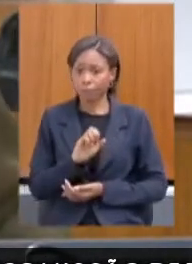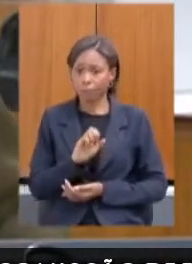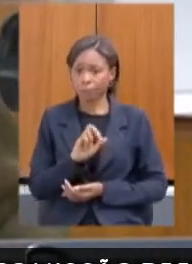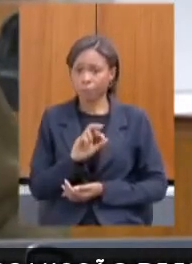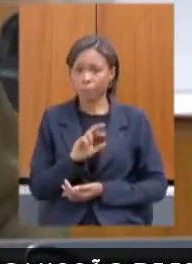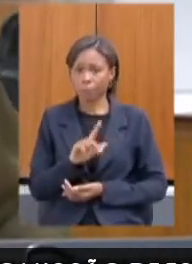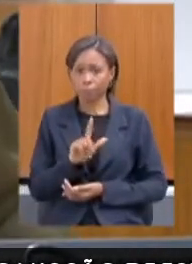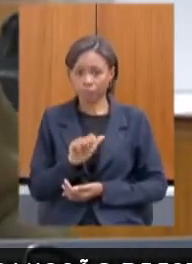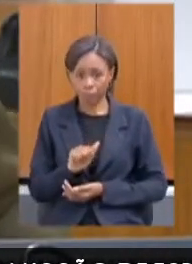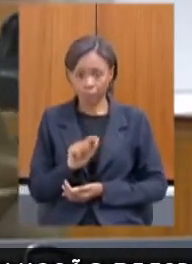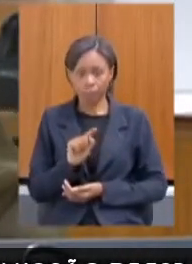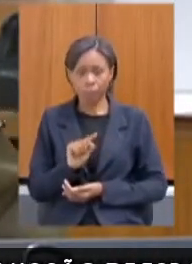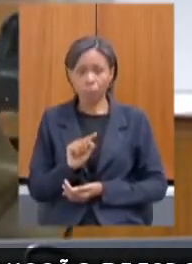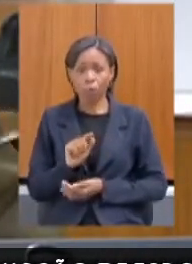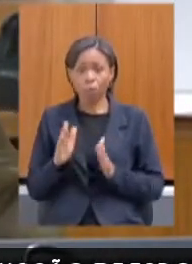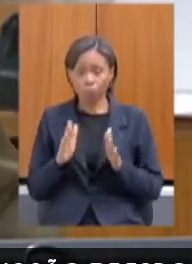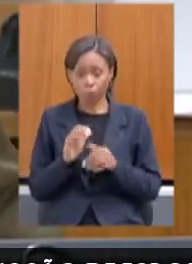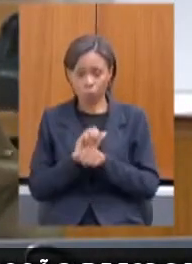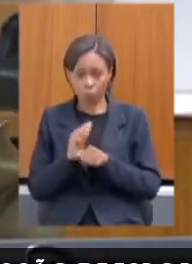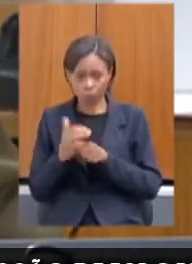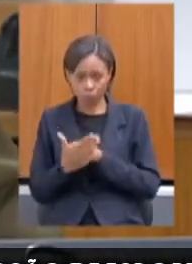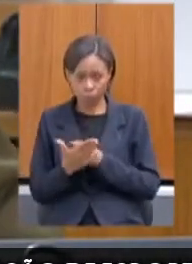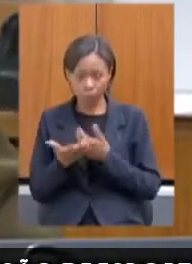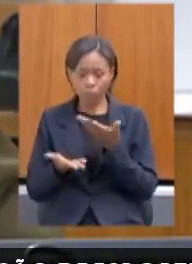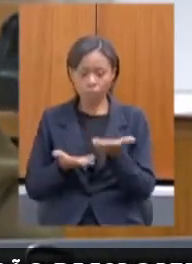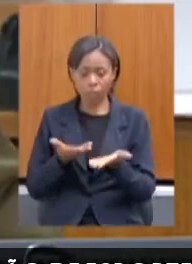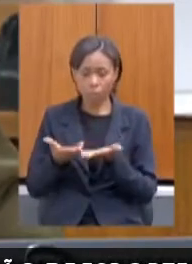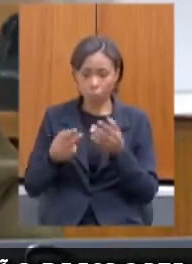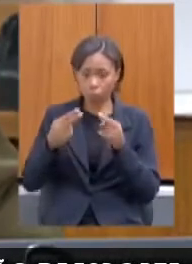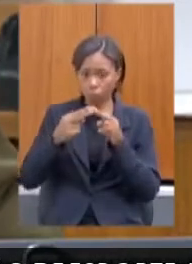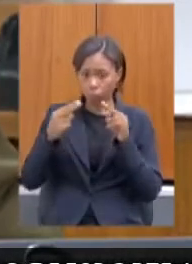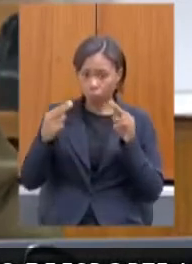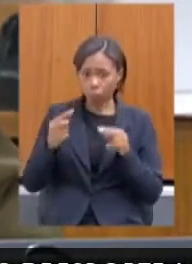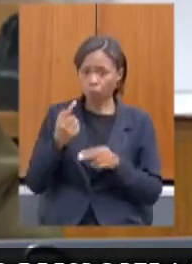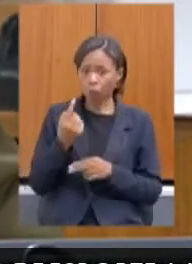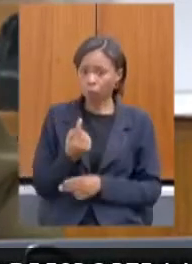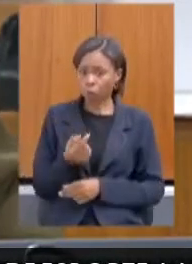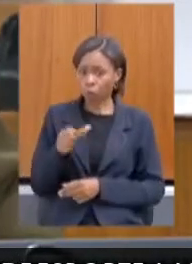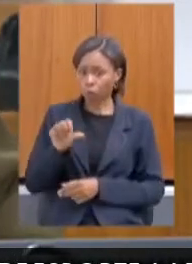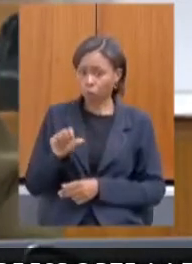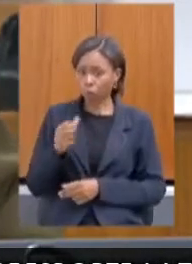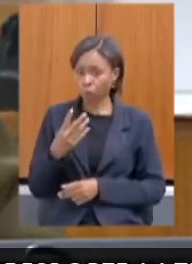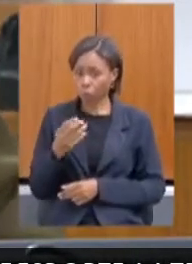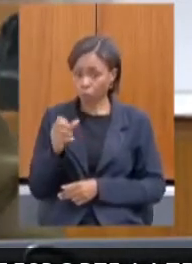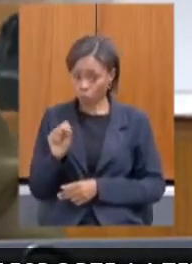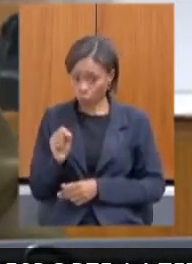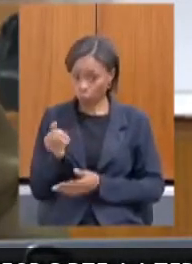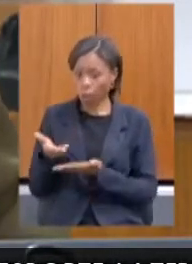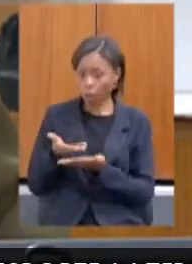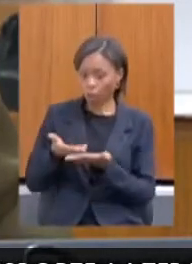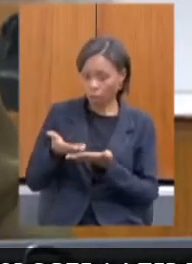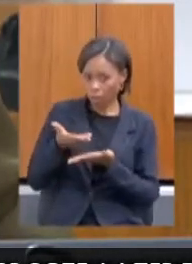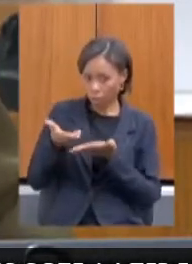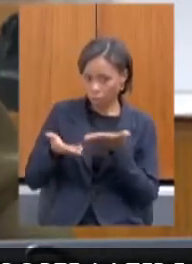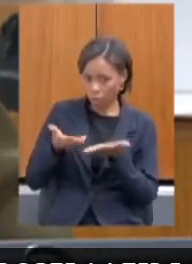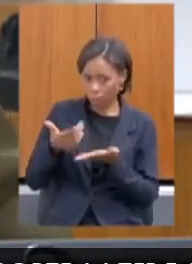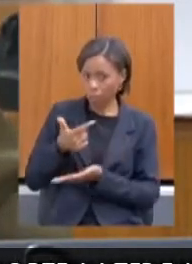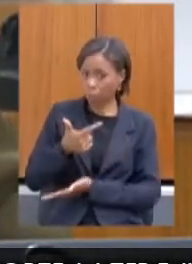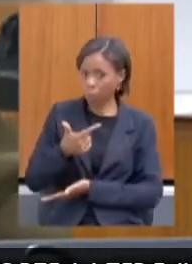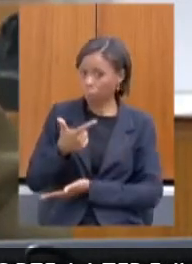fez um atendimento virtual de 1948 atendimentos, isso significa um atendimento de 240